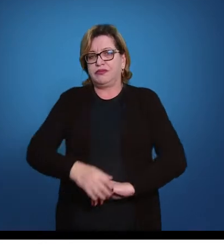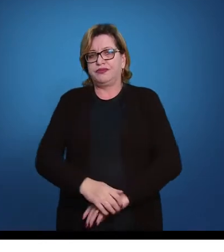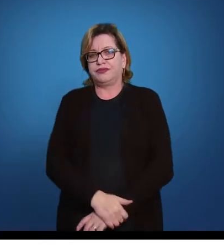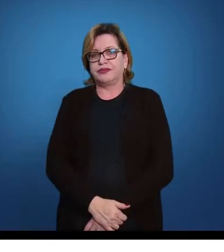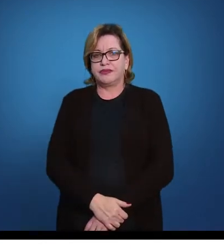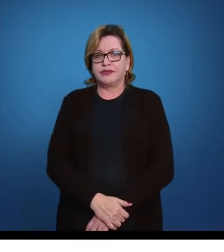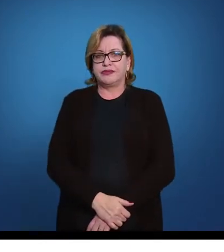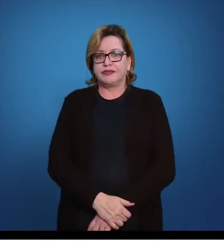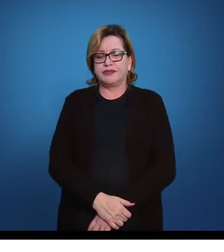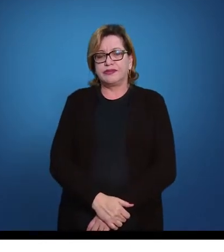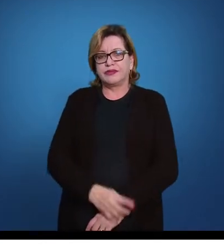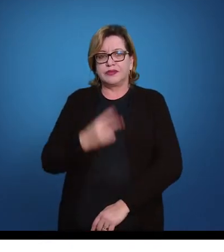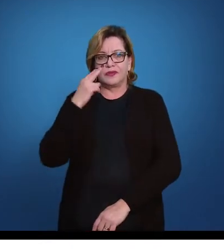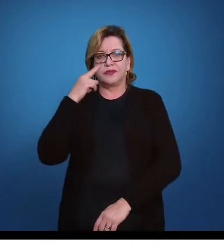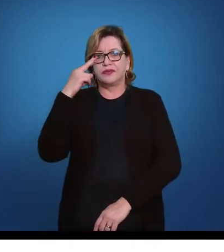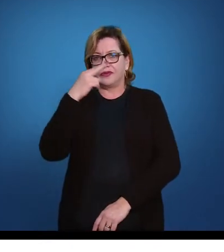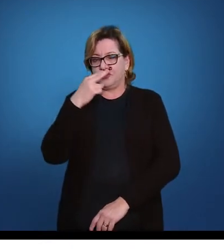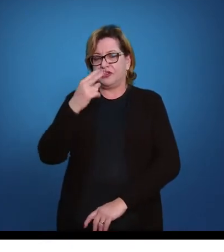voltou.